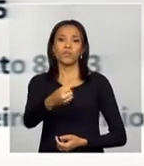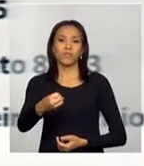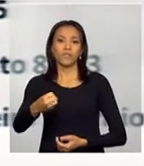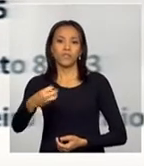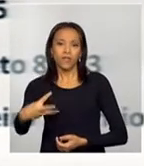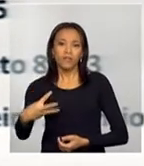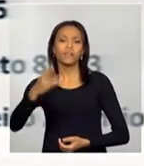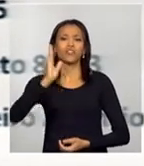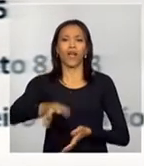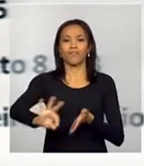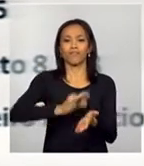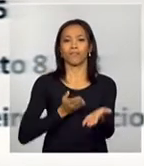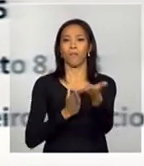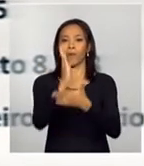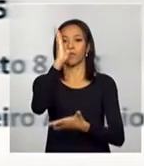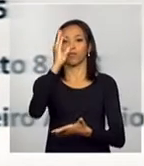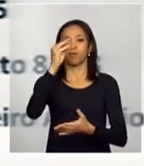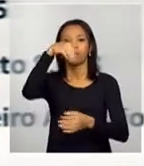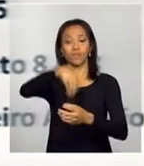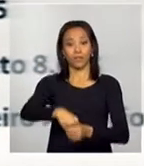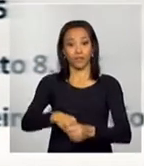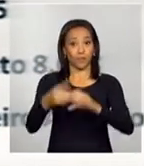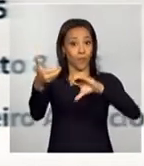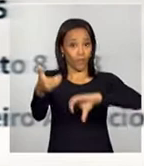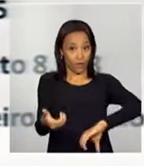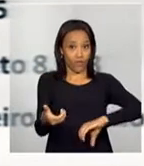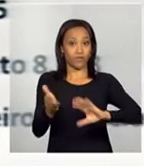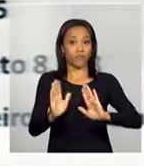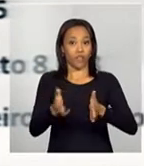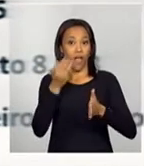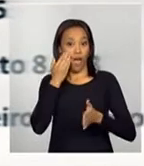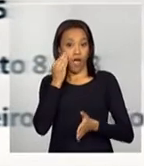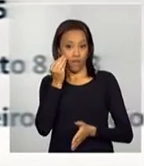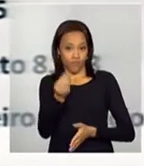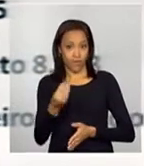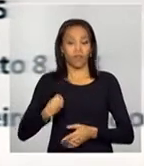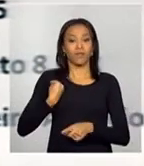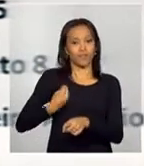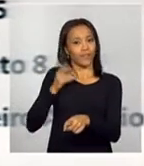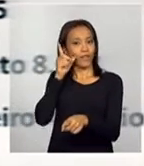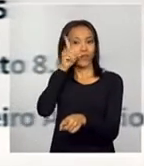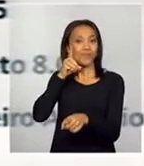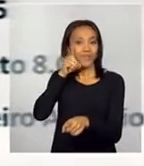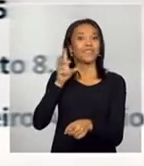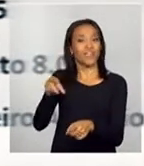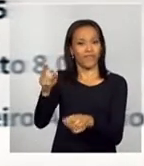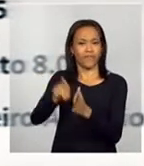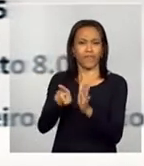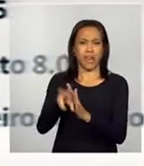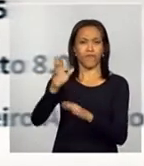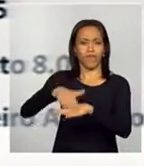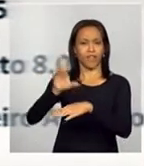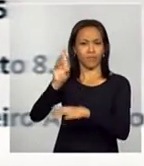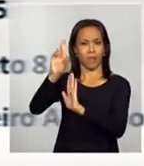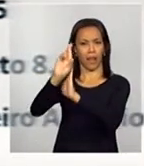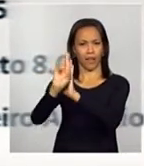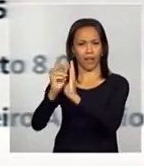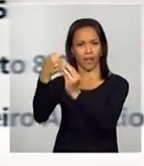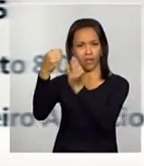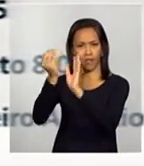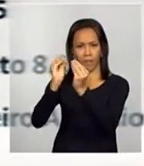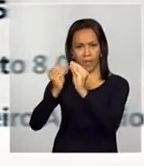aprovação pelo Congresso Nacional. Está aqui o senador Eduardo Braga, foi o nosso relator e fez um trabalho extraordinário e brilhante.